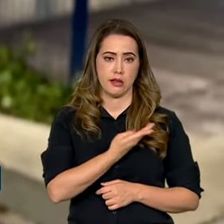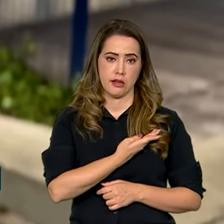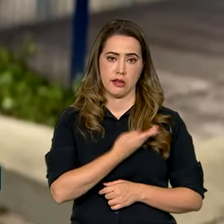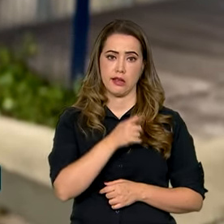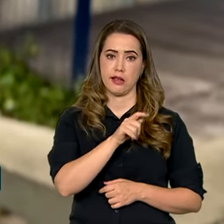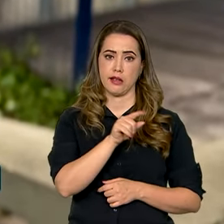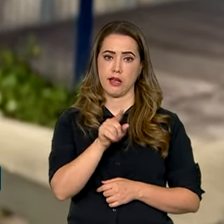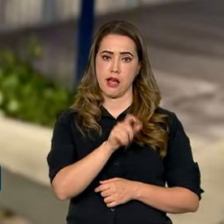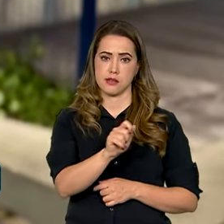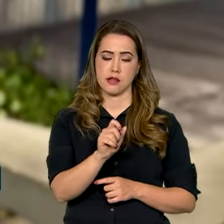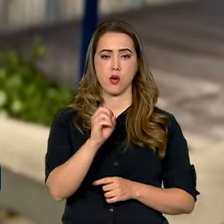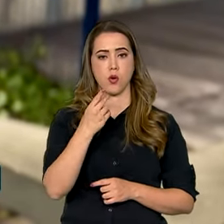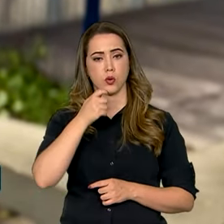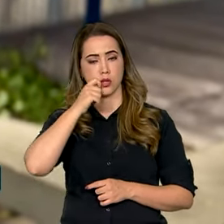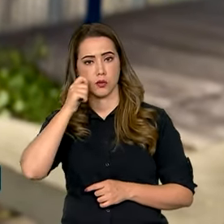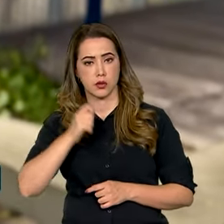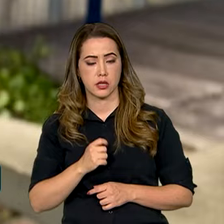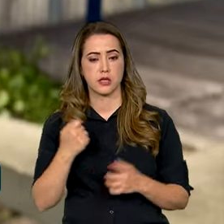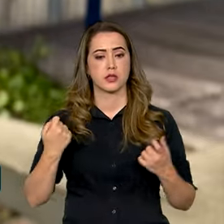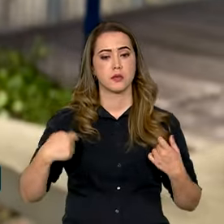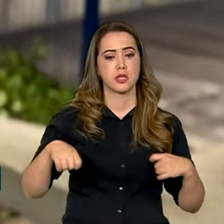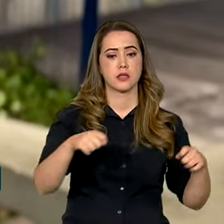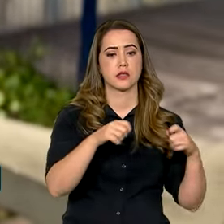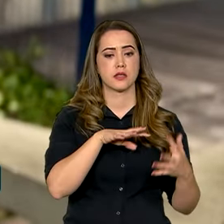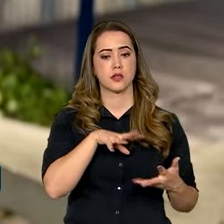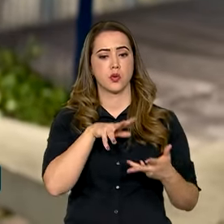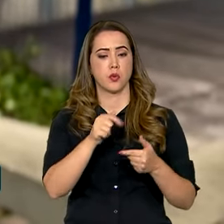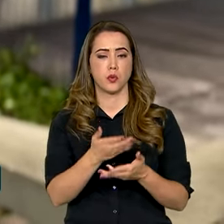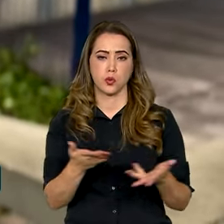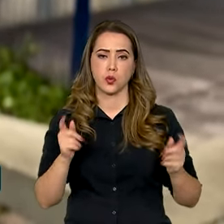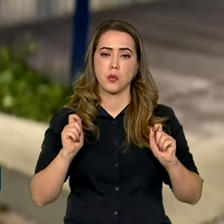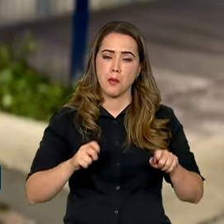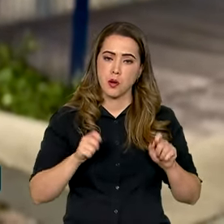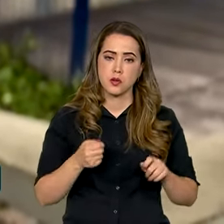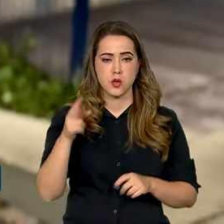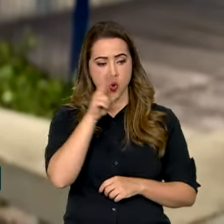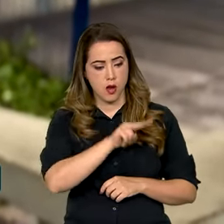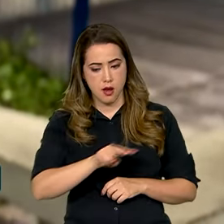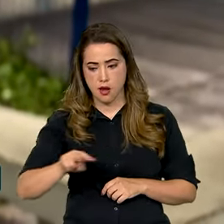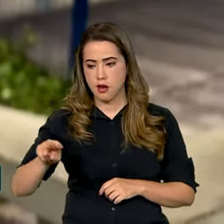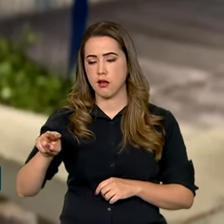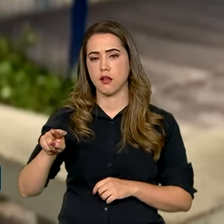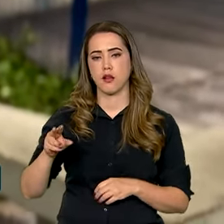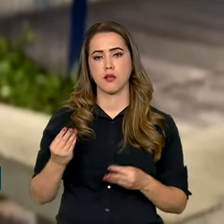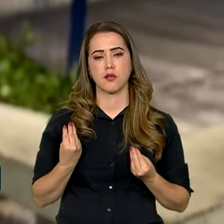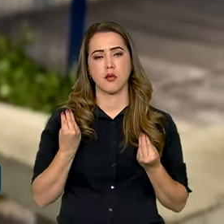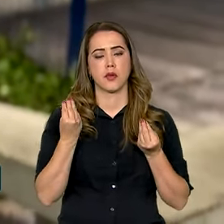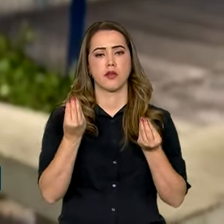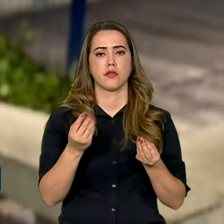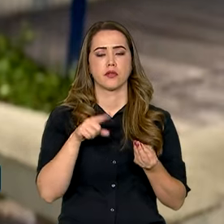Ucrânia e ali a necessidade de que o mundo inteiro possa olhar a garantia